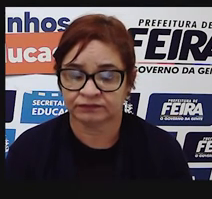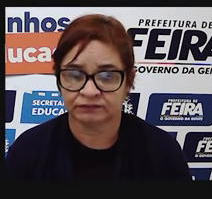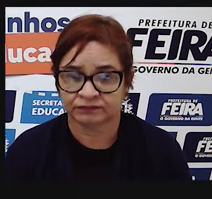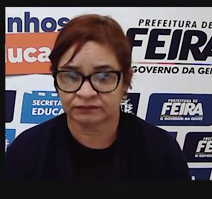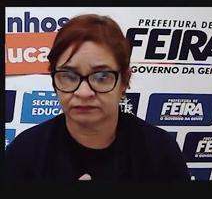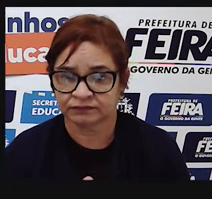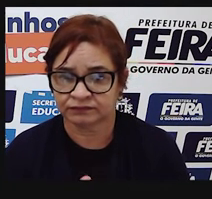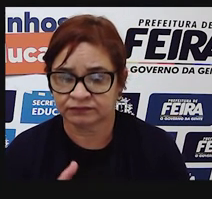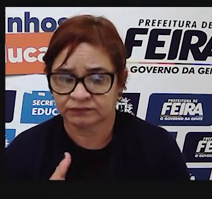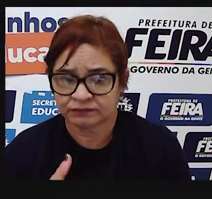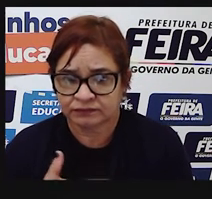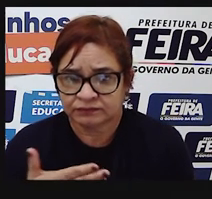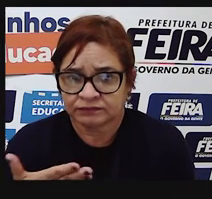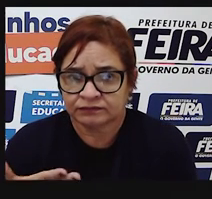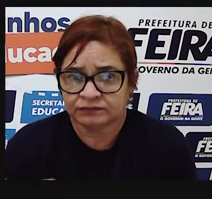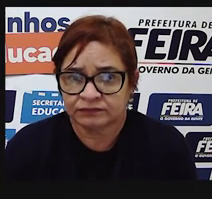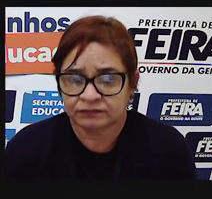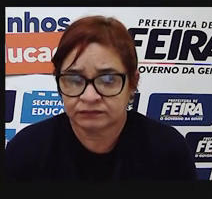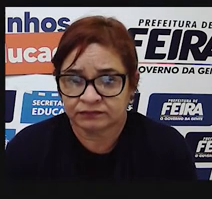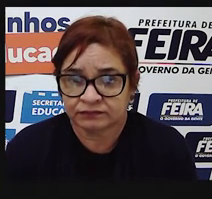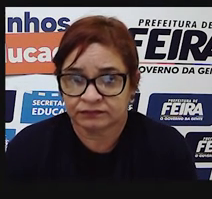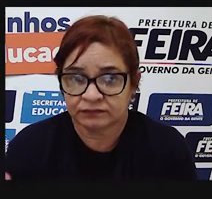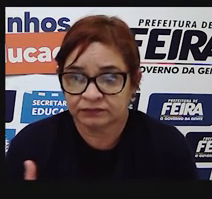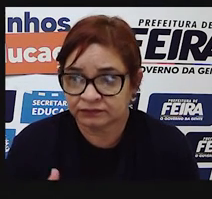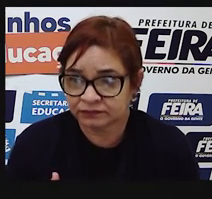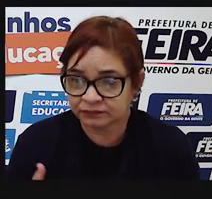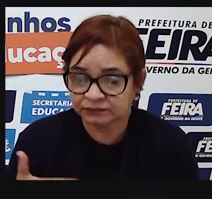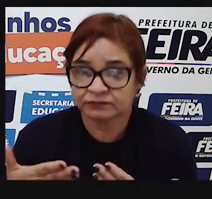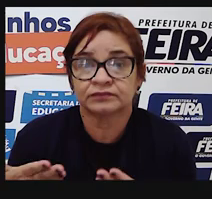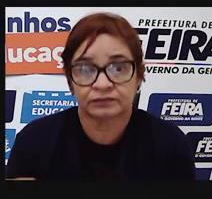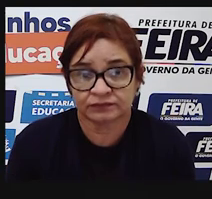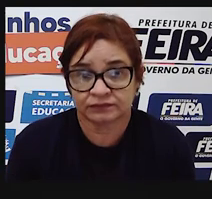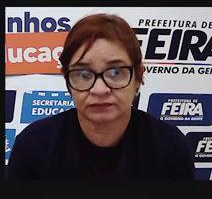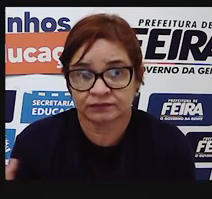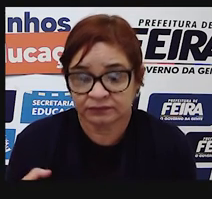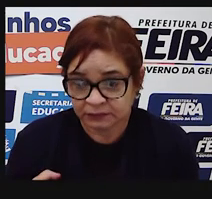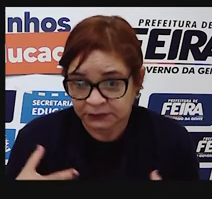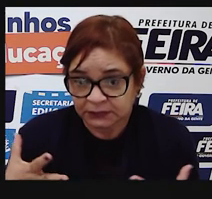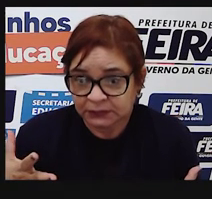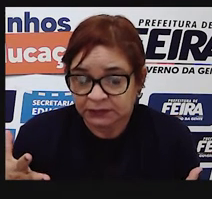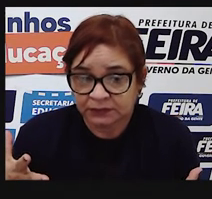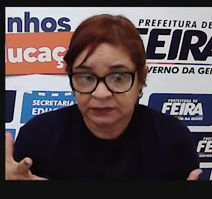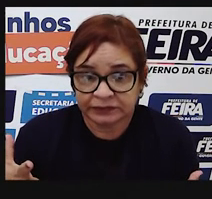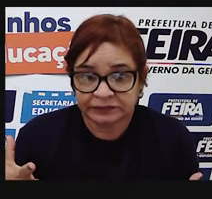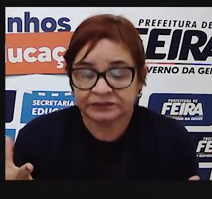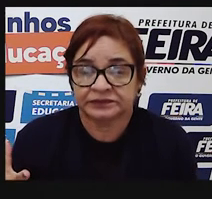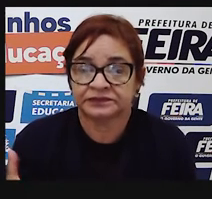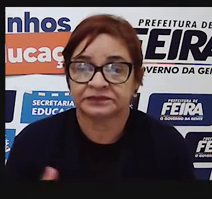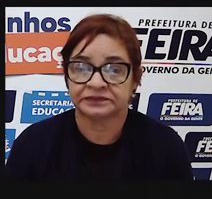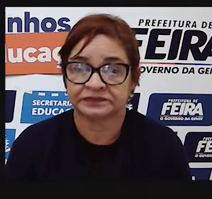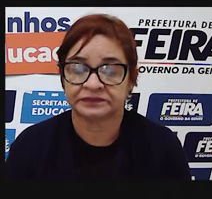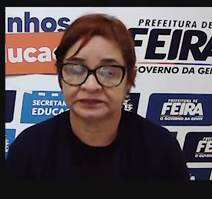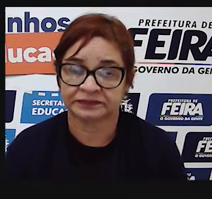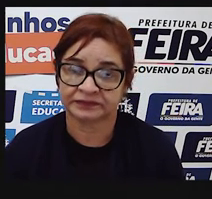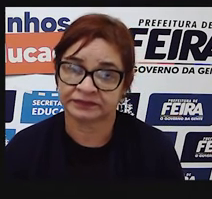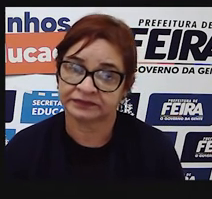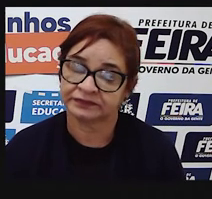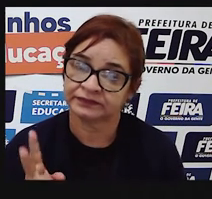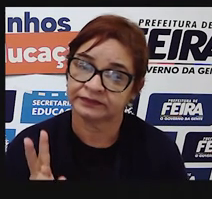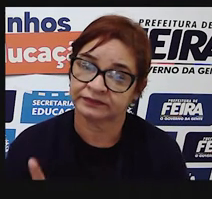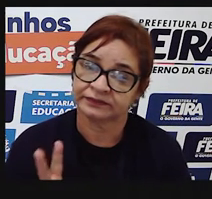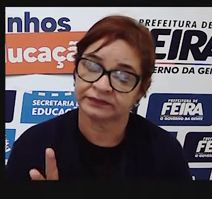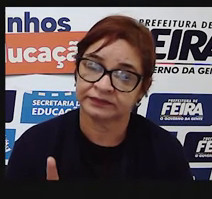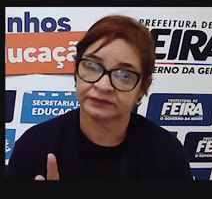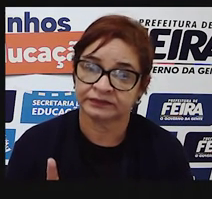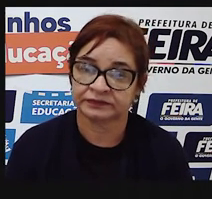ideia de que a pessoa foi surpreendida por alguém que lhe deu esse susto. Então, sempre que houver essa